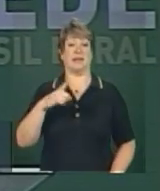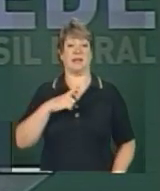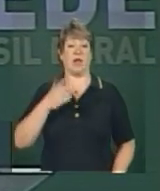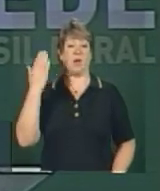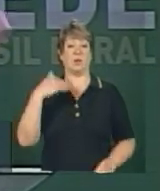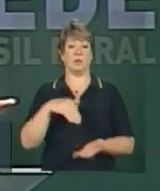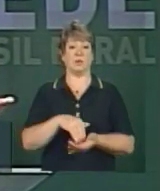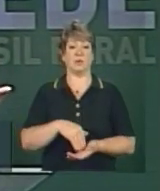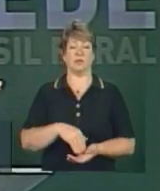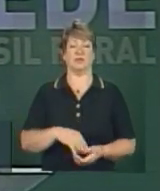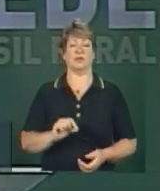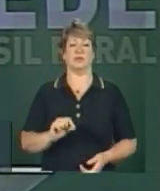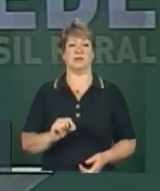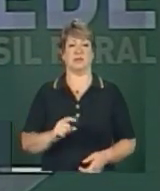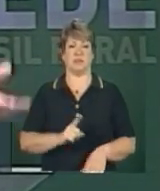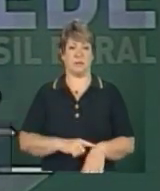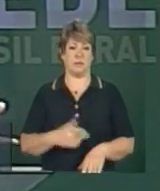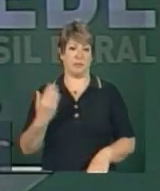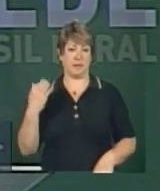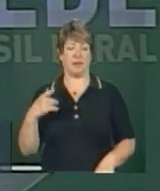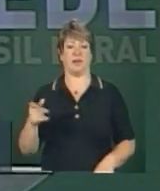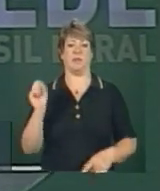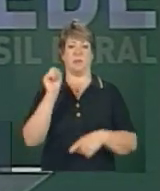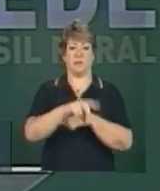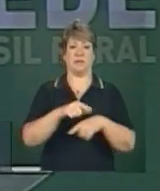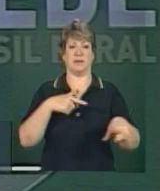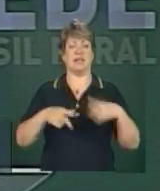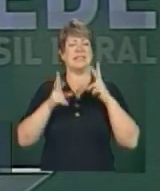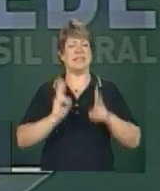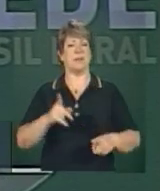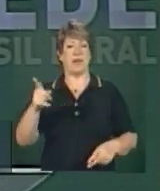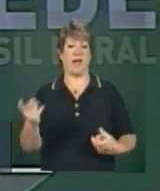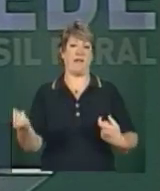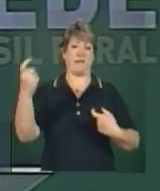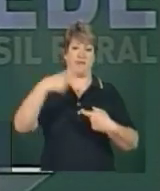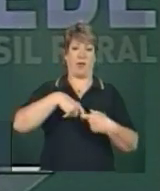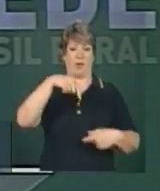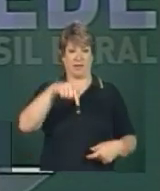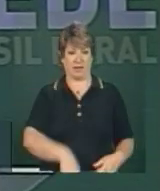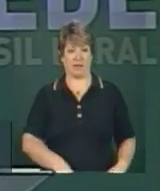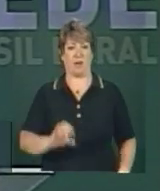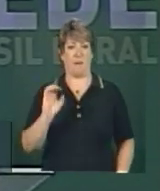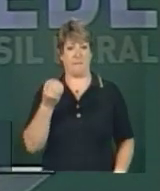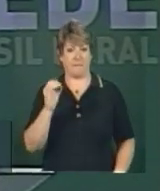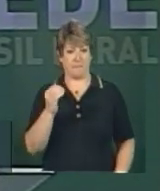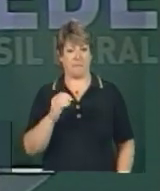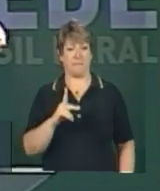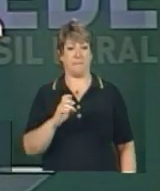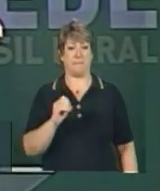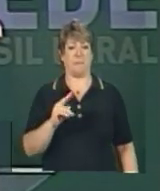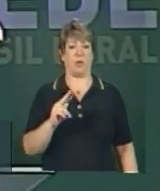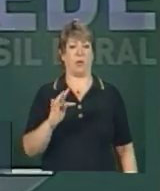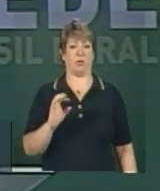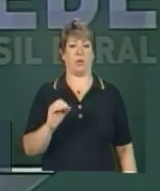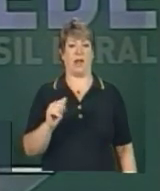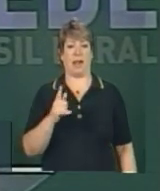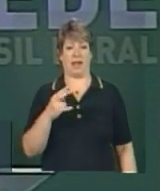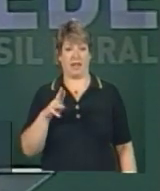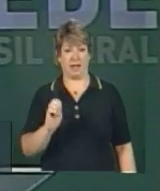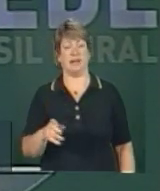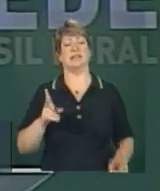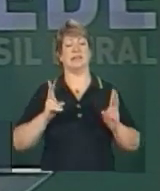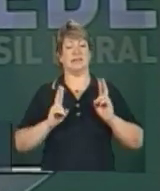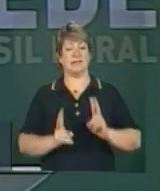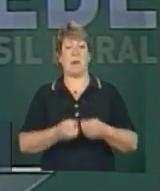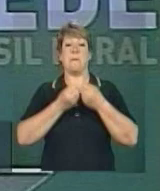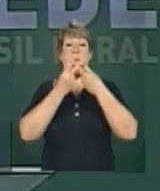tempos, desde que assumiu, a cada vez que vem a Porto Alegre, sempre vindo com bons presentes para a nossa